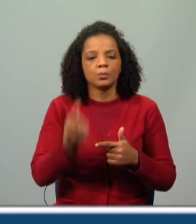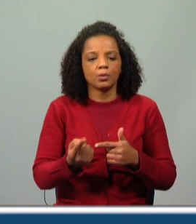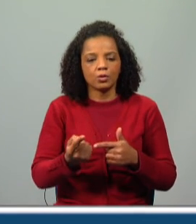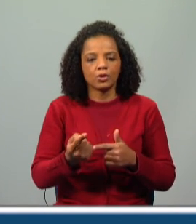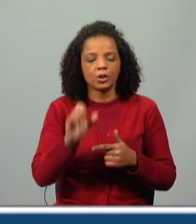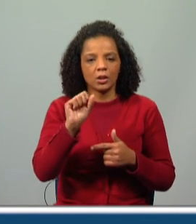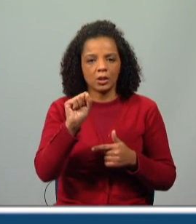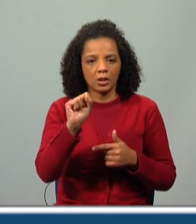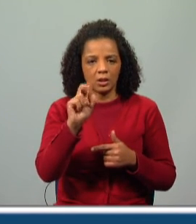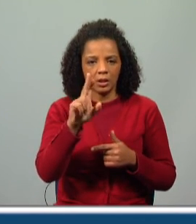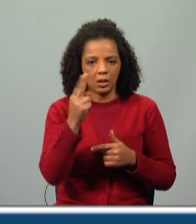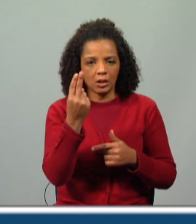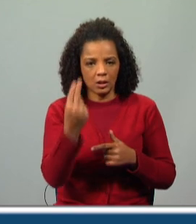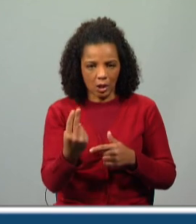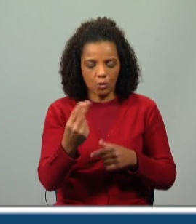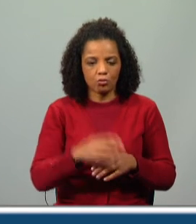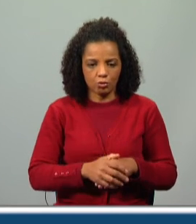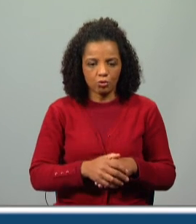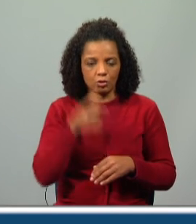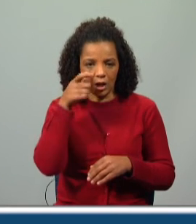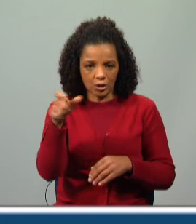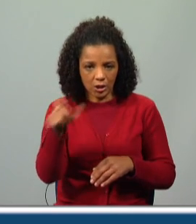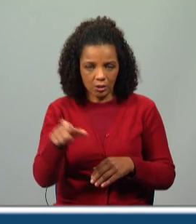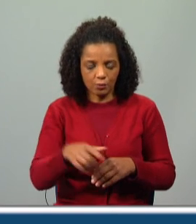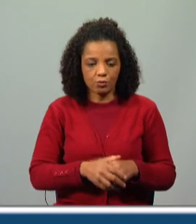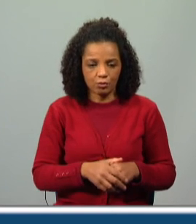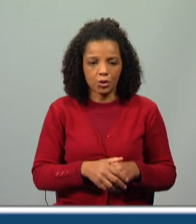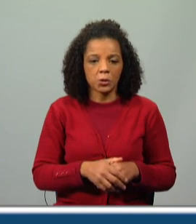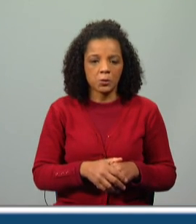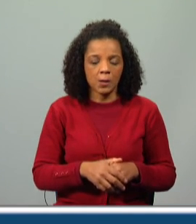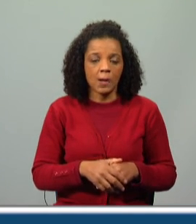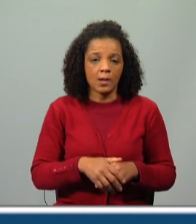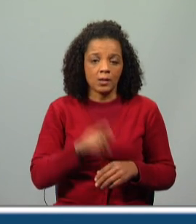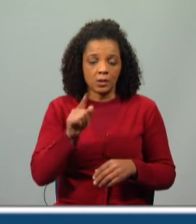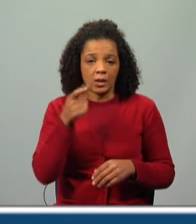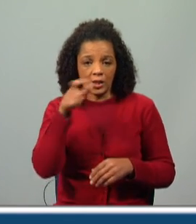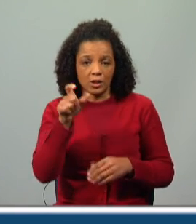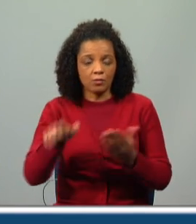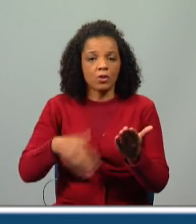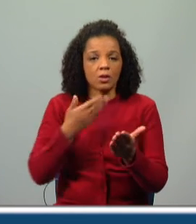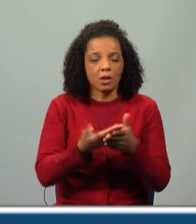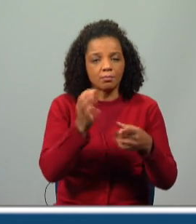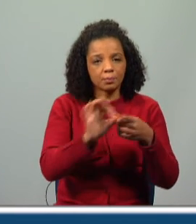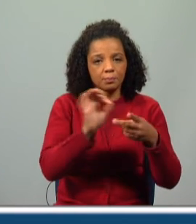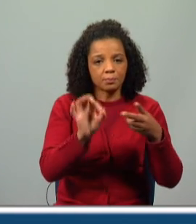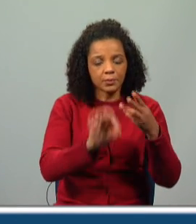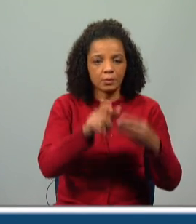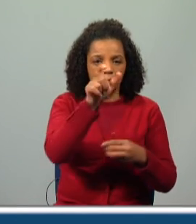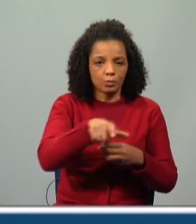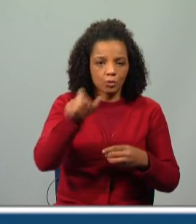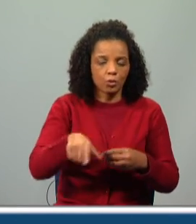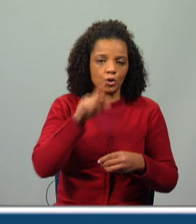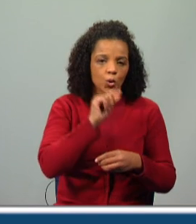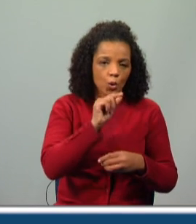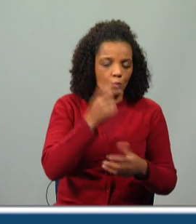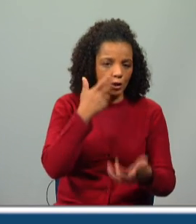para os graus dos adjetivos. Vimos que os adjetivos caracterizam, qualificam pessoas, nomes, realçam